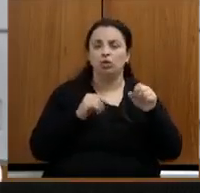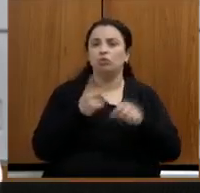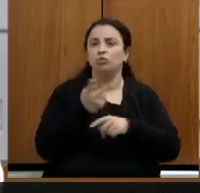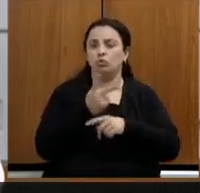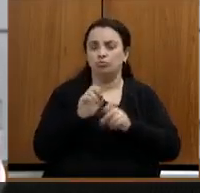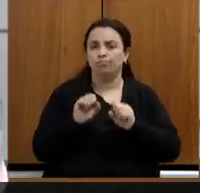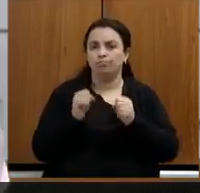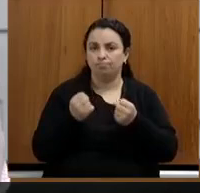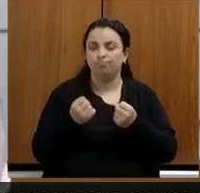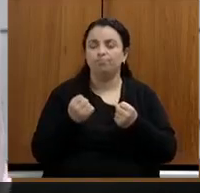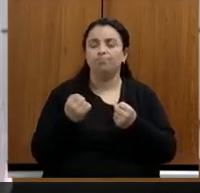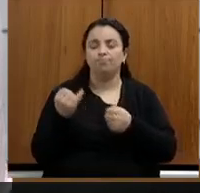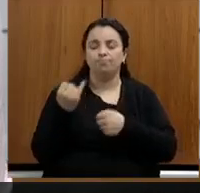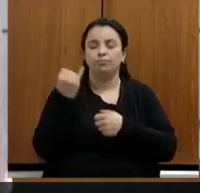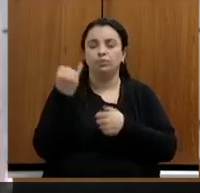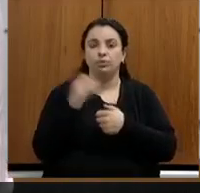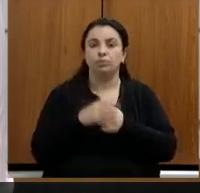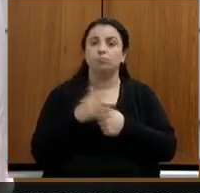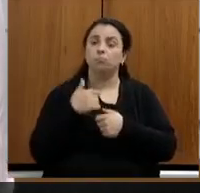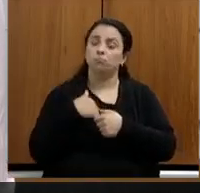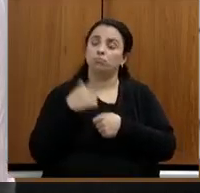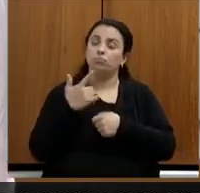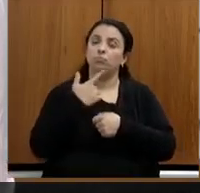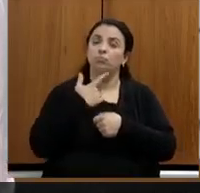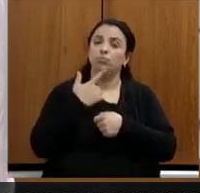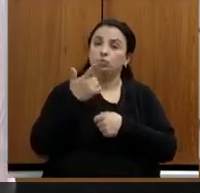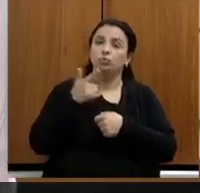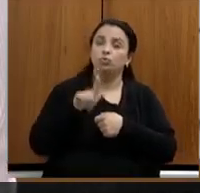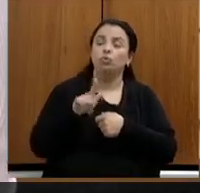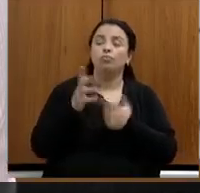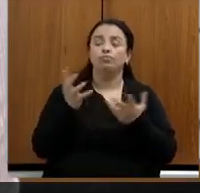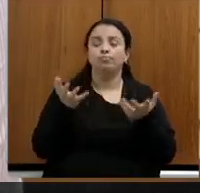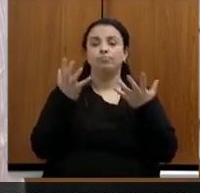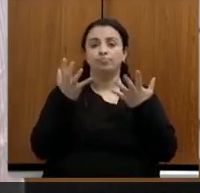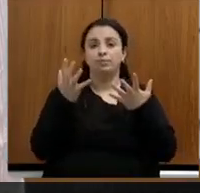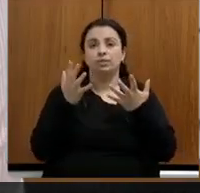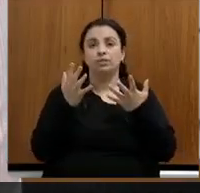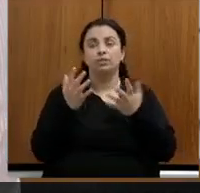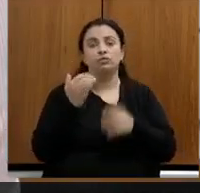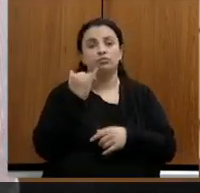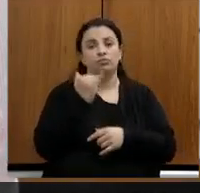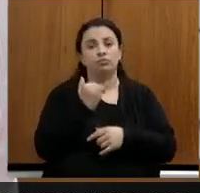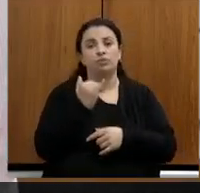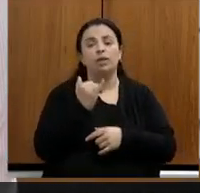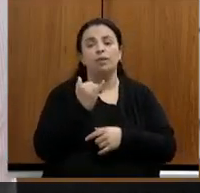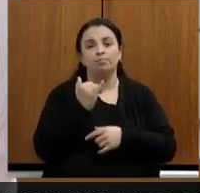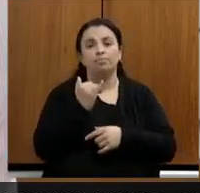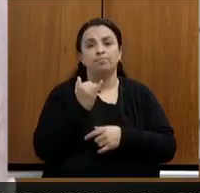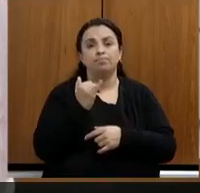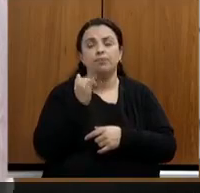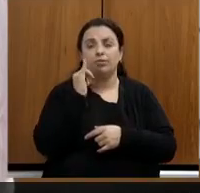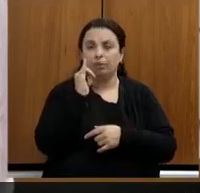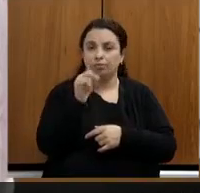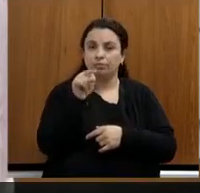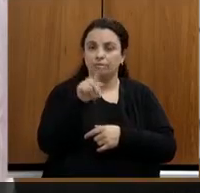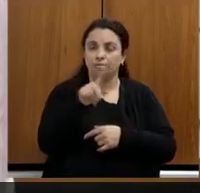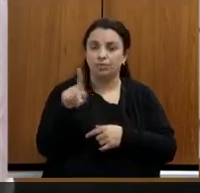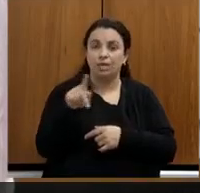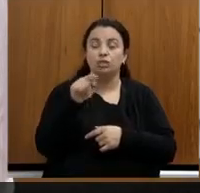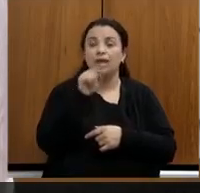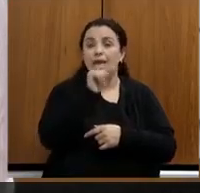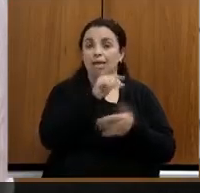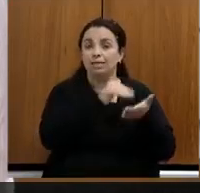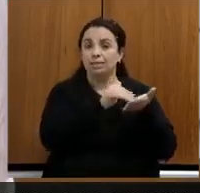mais uma vez presidente dizer o trabalho que a secretária vem fazendo inclusive